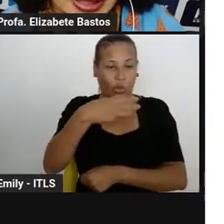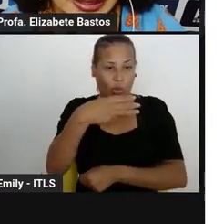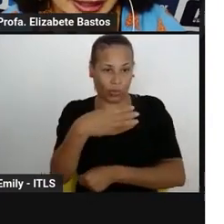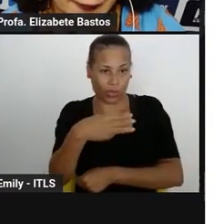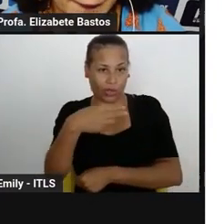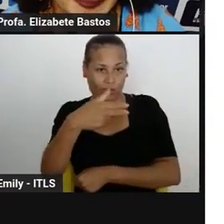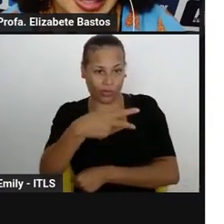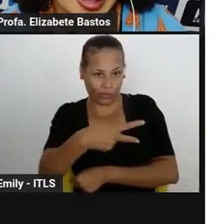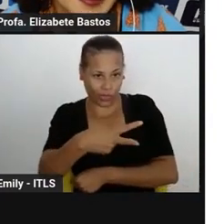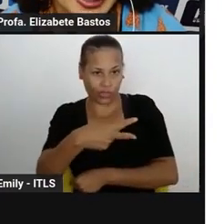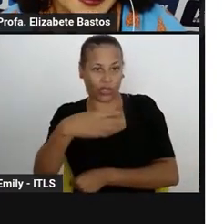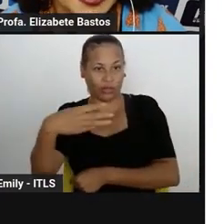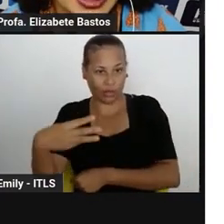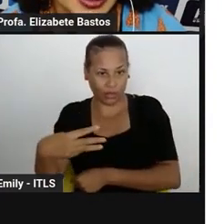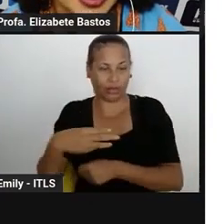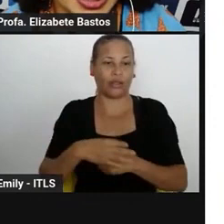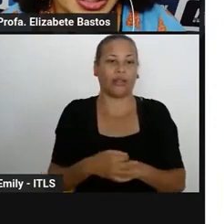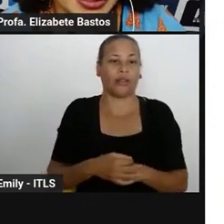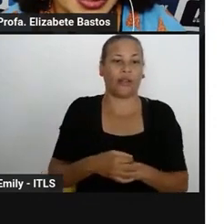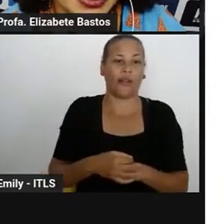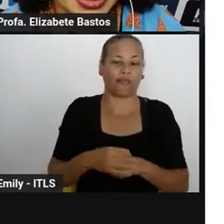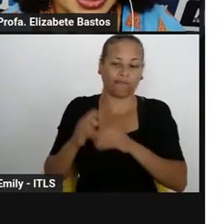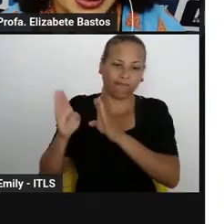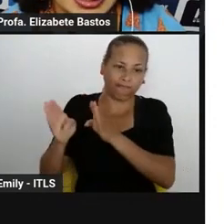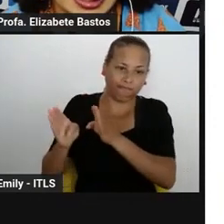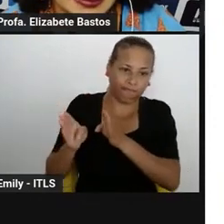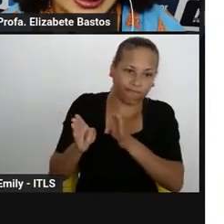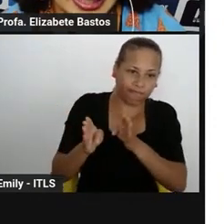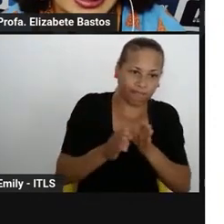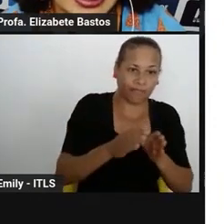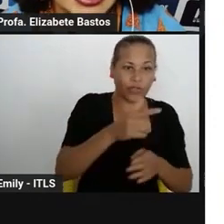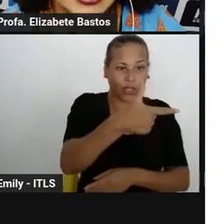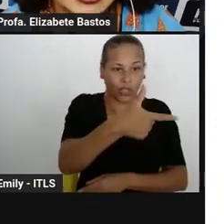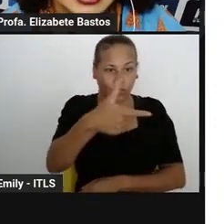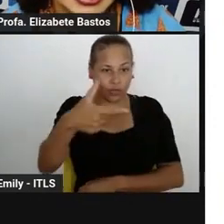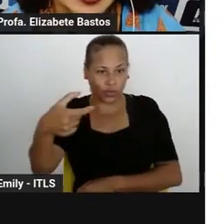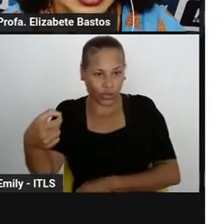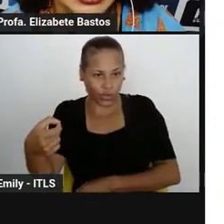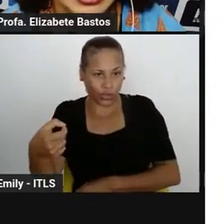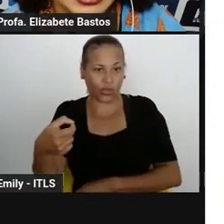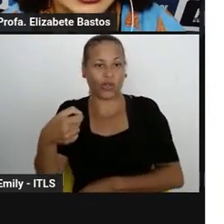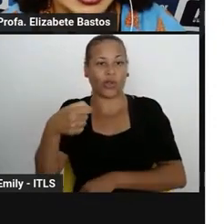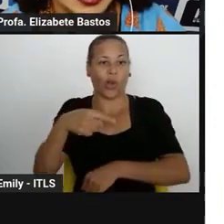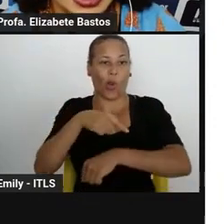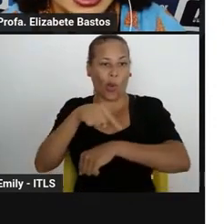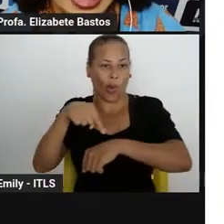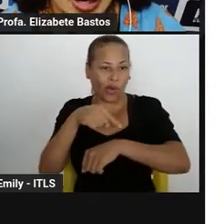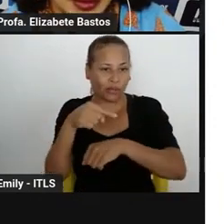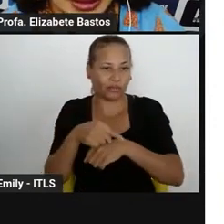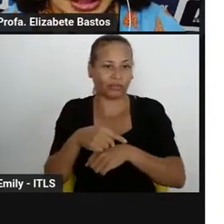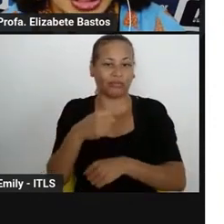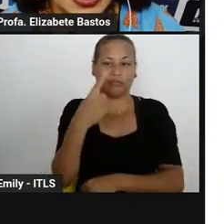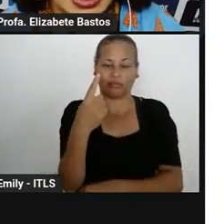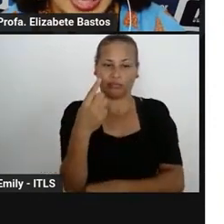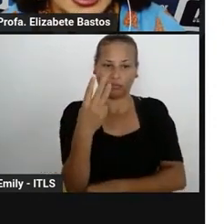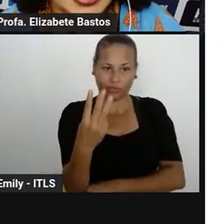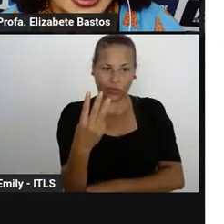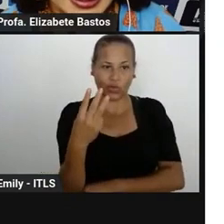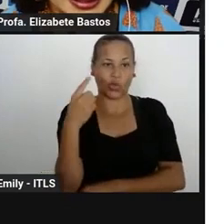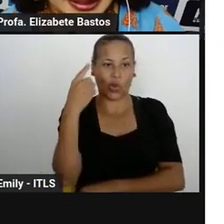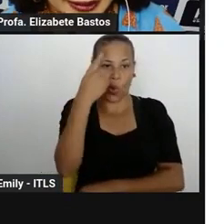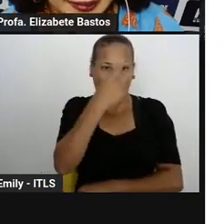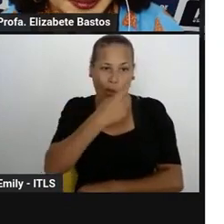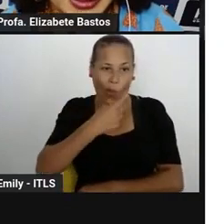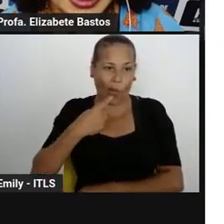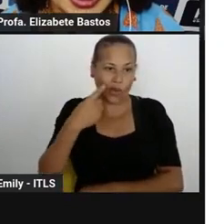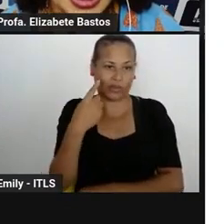organização. Para professor efetivo de 20 horas semanais, teremos 13 horas aula de atividades de